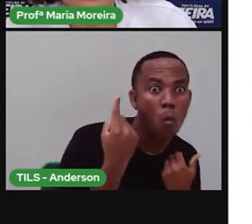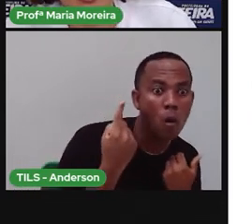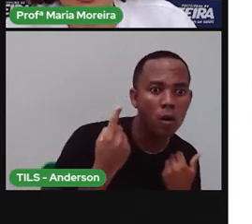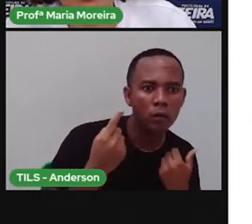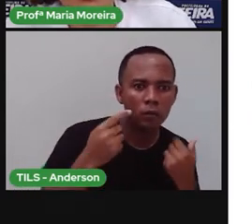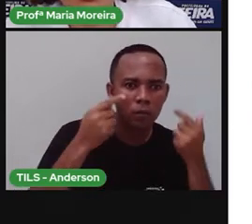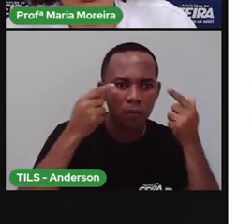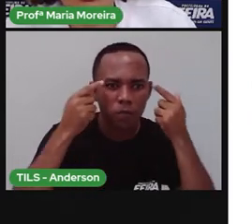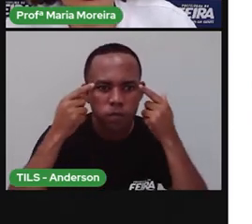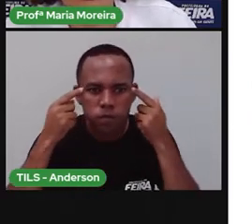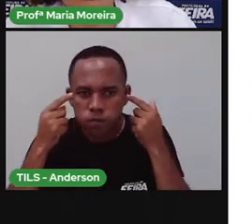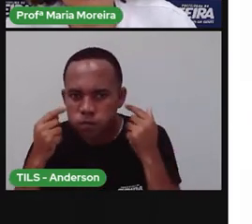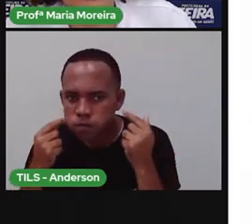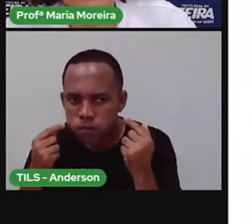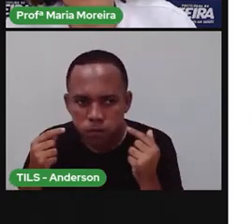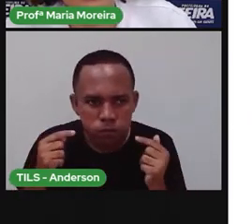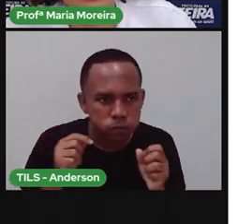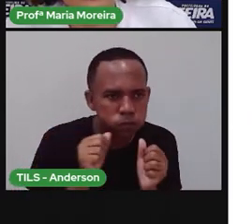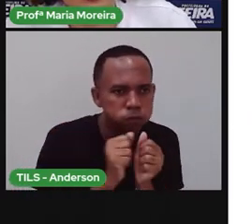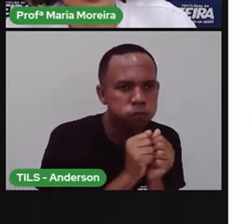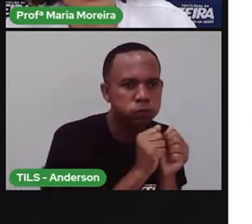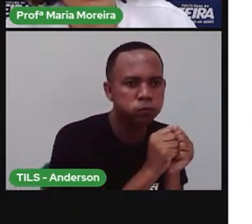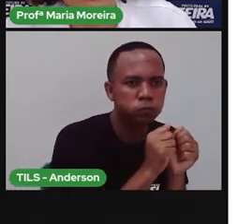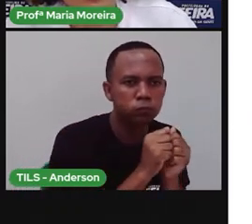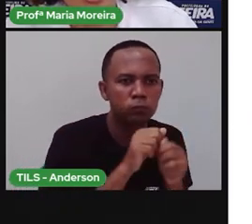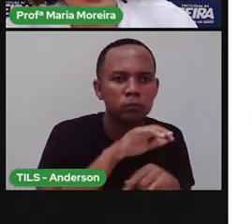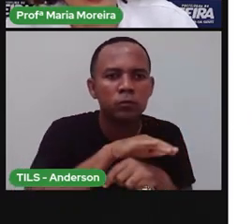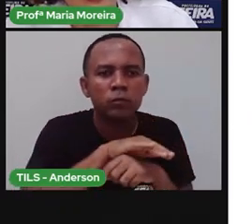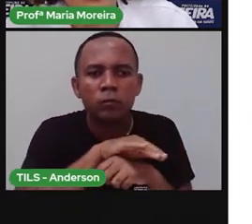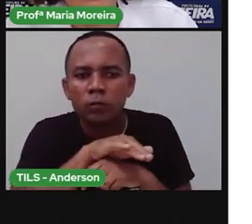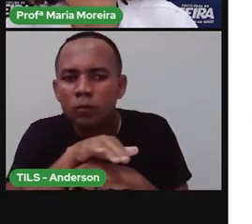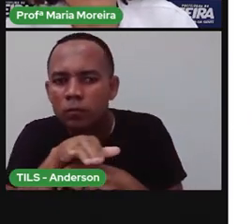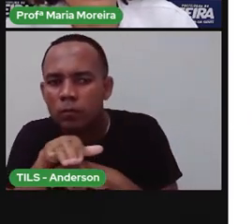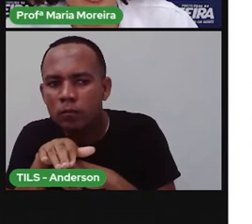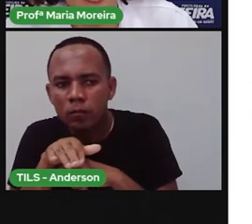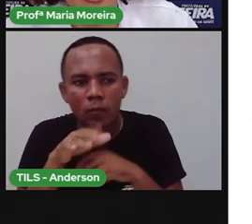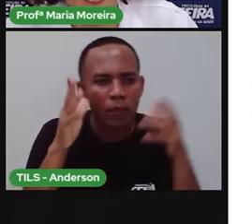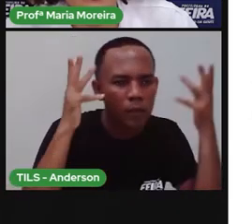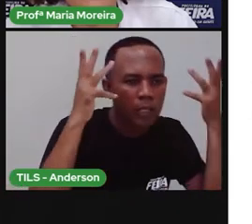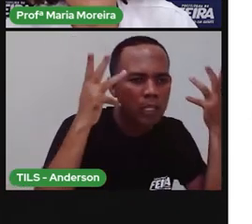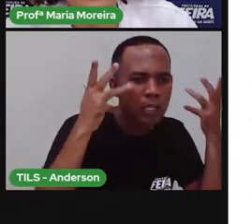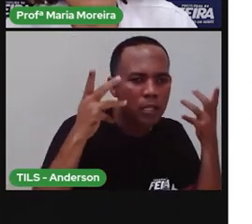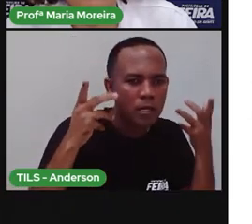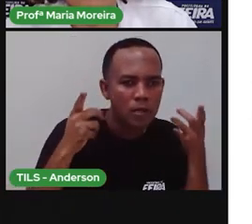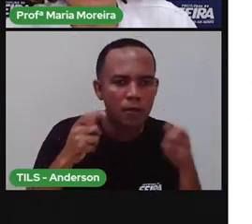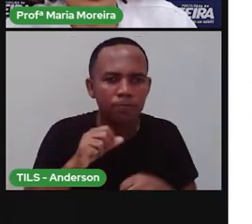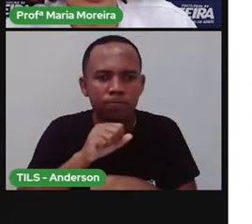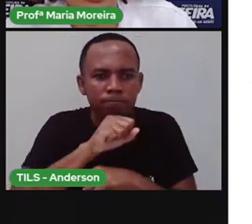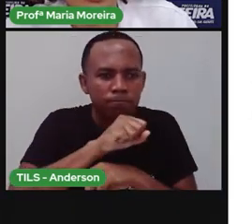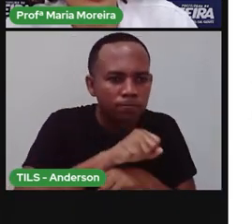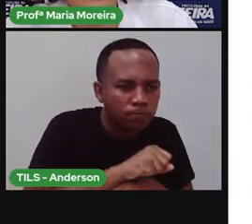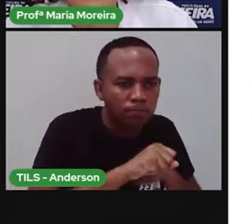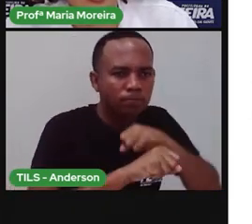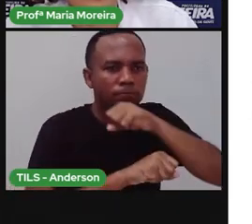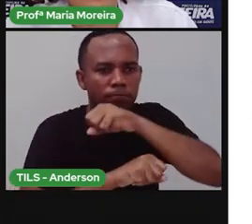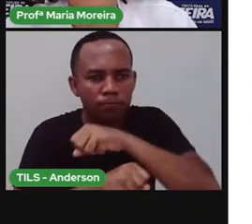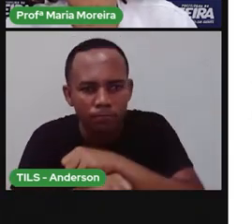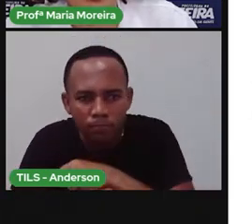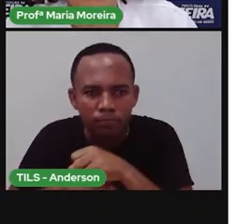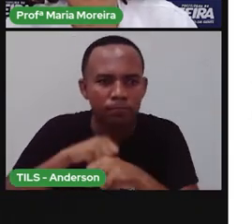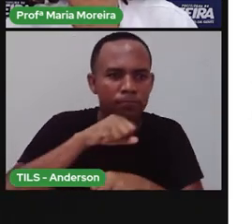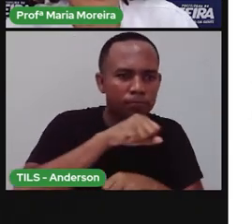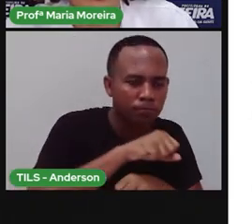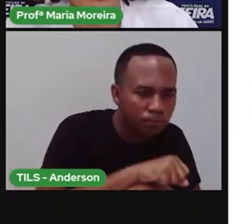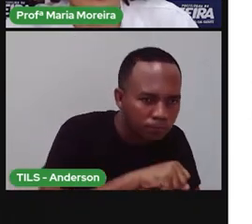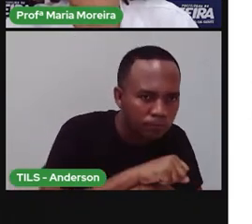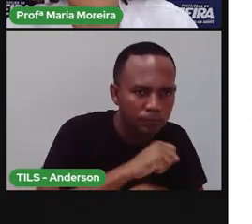sobranceiro, junto do despenhadeiro. Leão na caça diurna, saindo